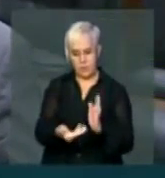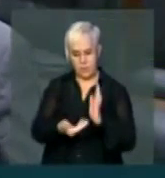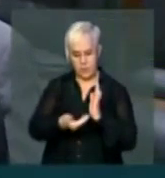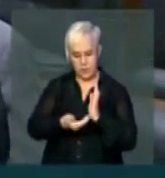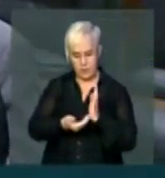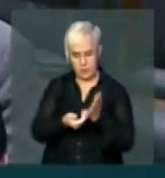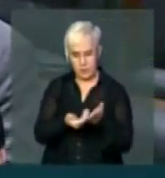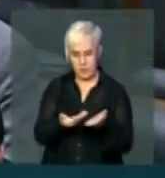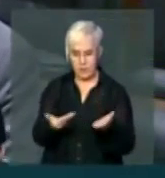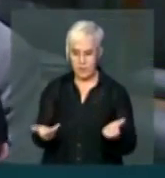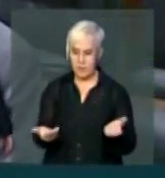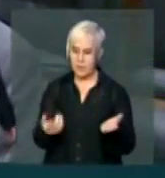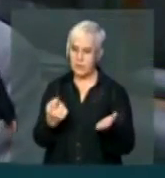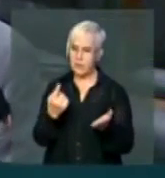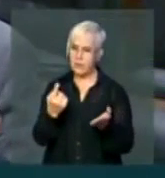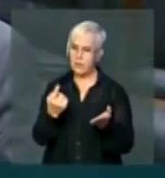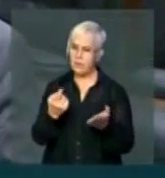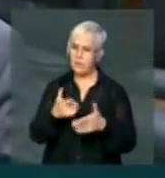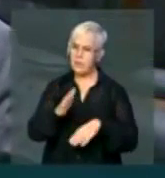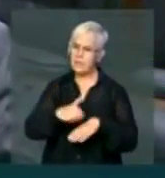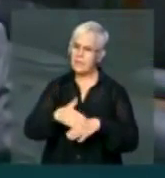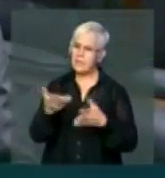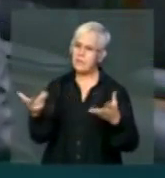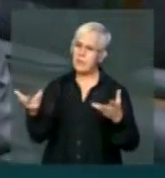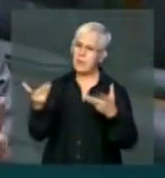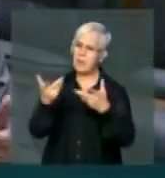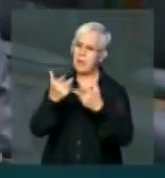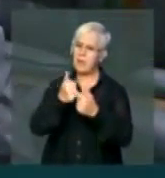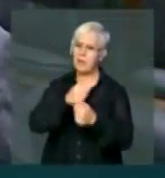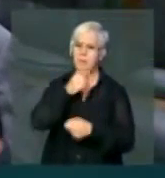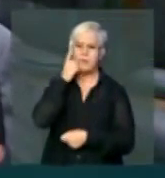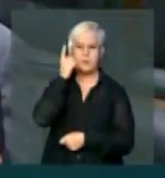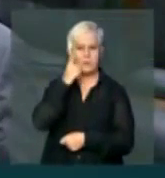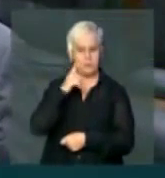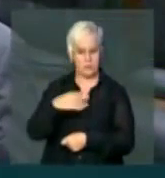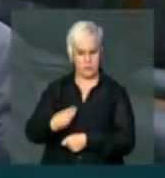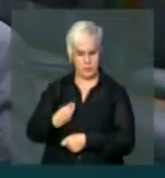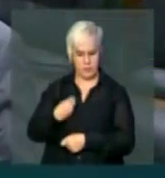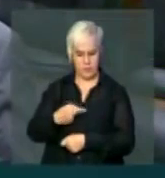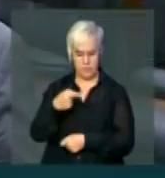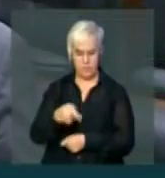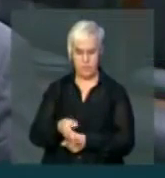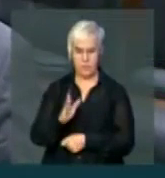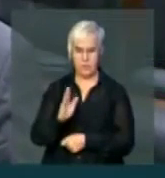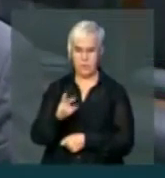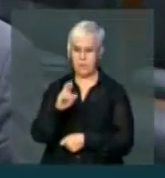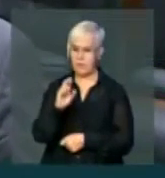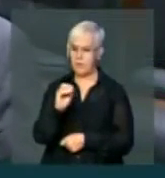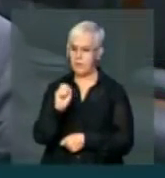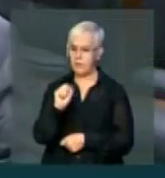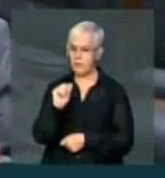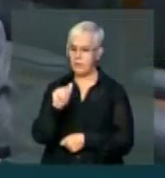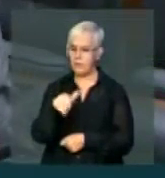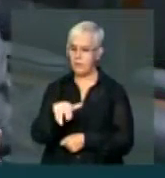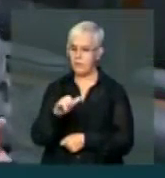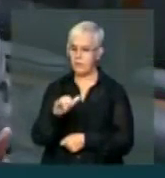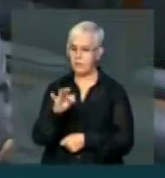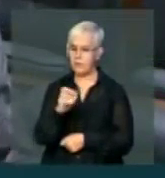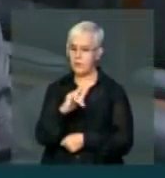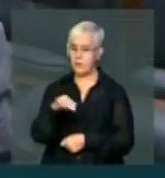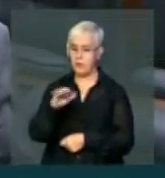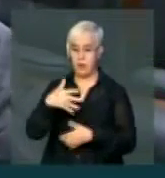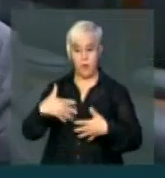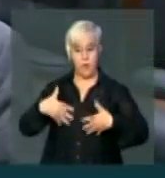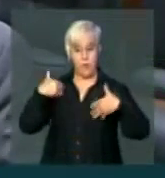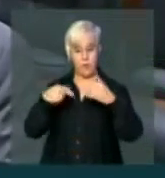Casa uma das mais brilhantes deputadas que aqui já esteve. Rosane Ferreira, orgulho do